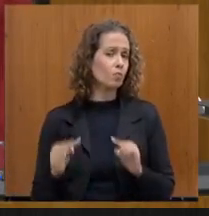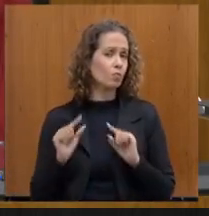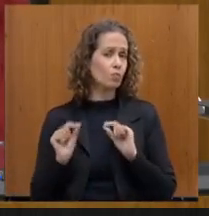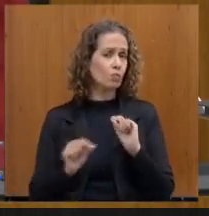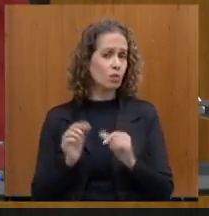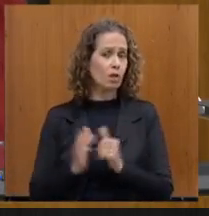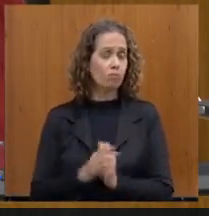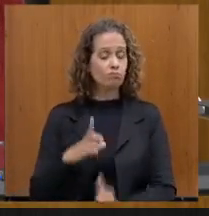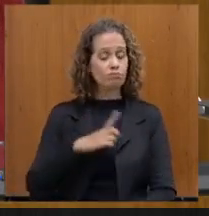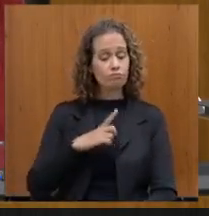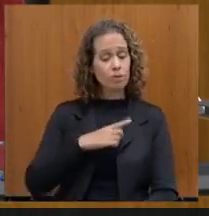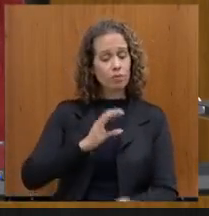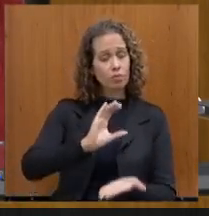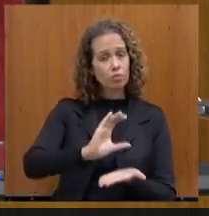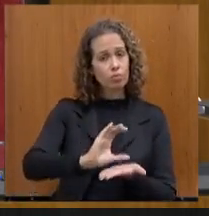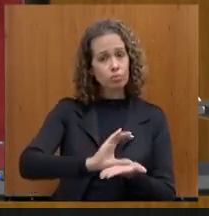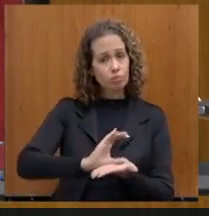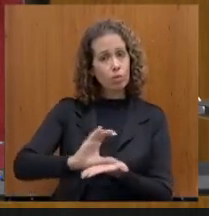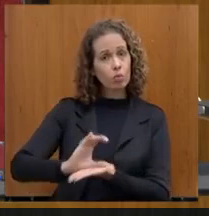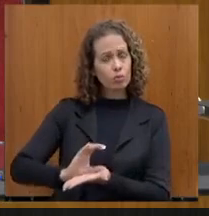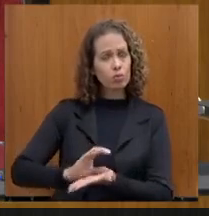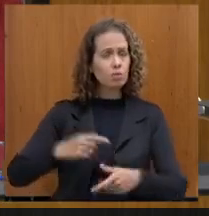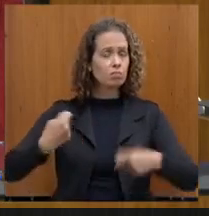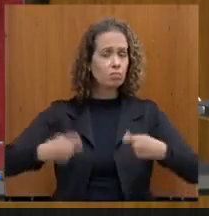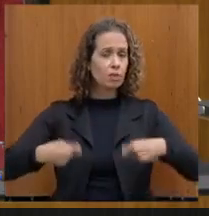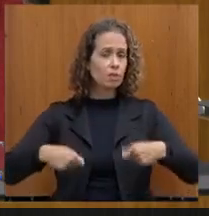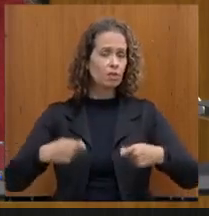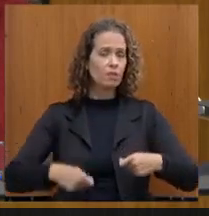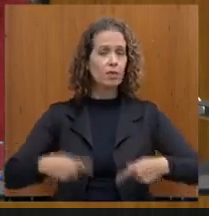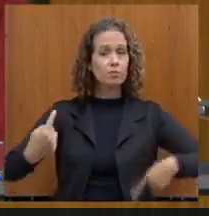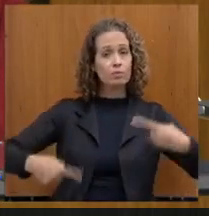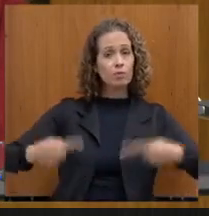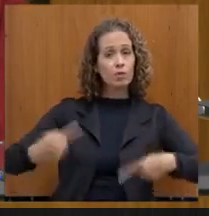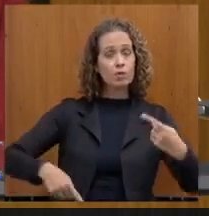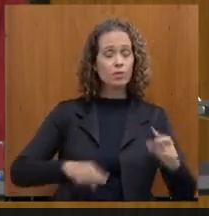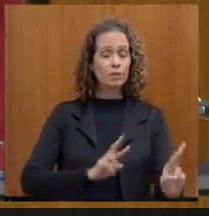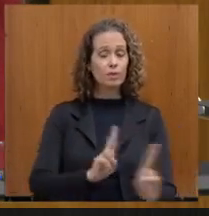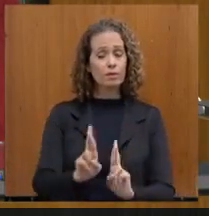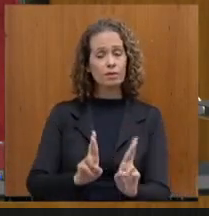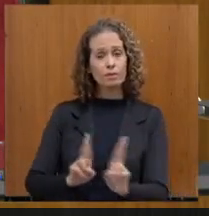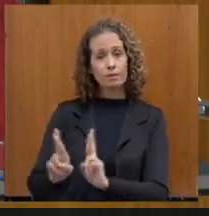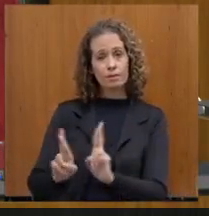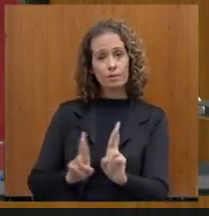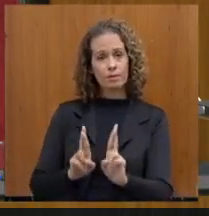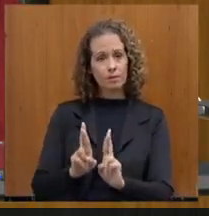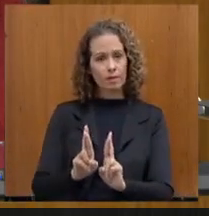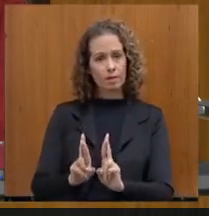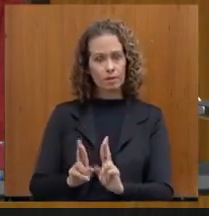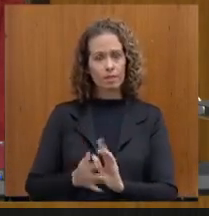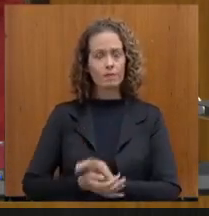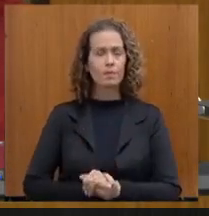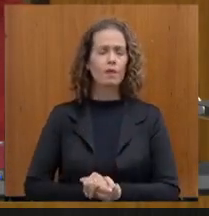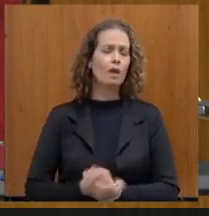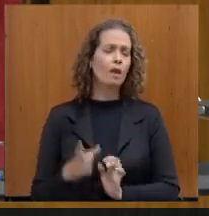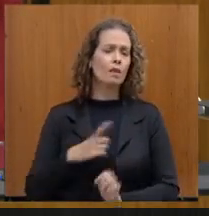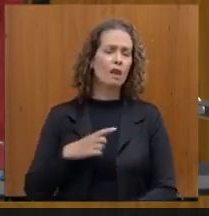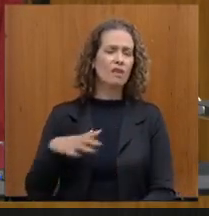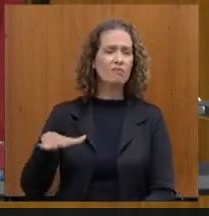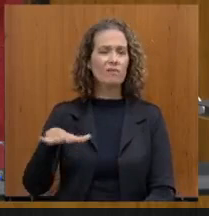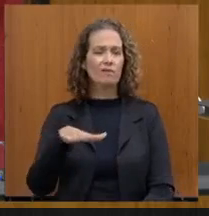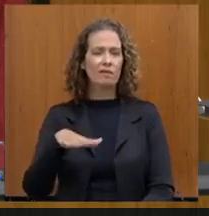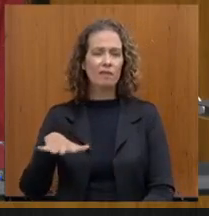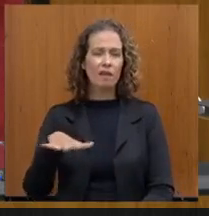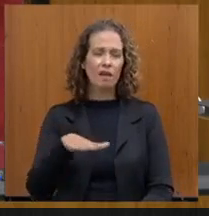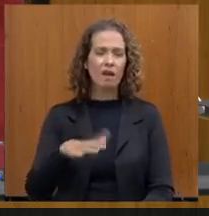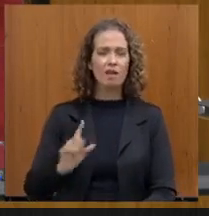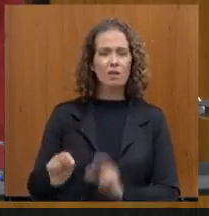recursos àqueles que eram necessários para políticas geracionais. Existem áreas que não é uma questão